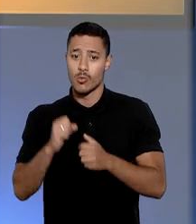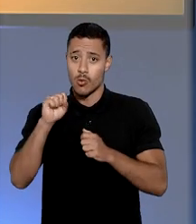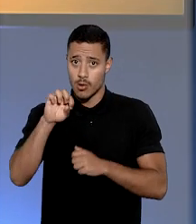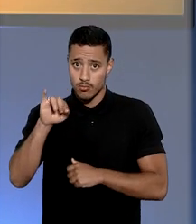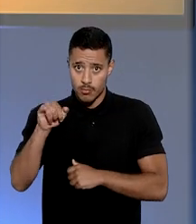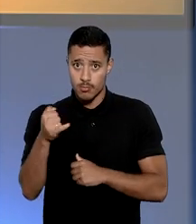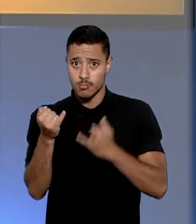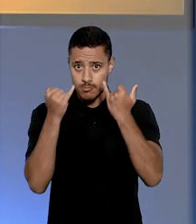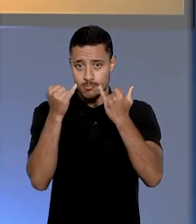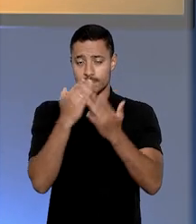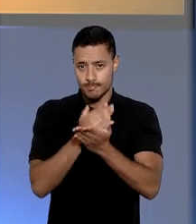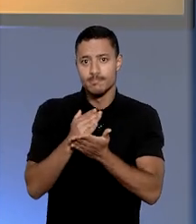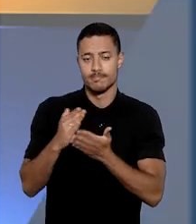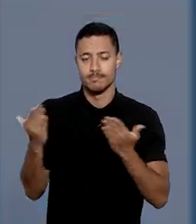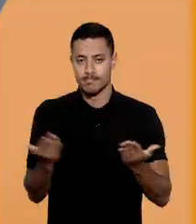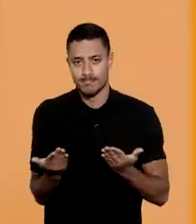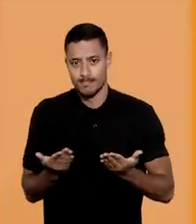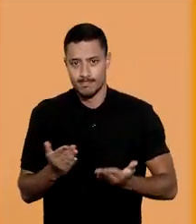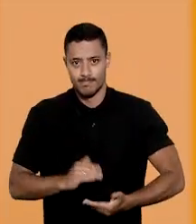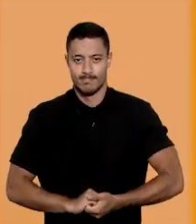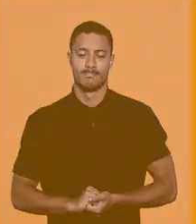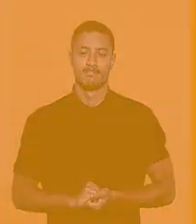Notícias começa agora.